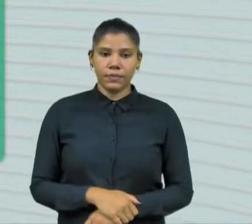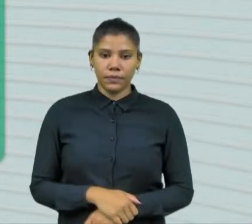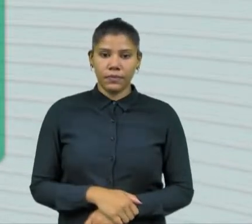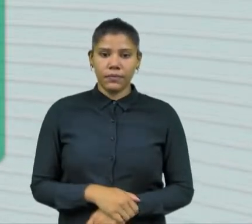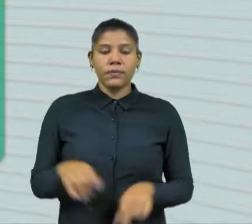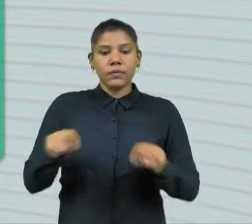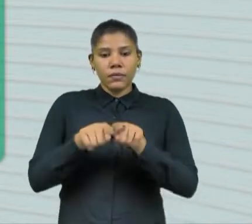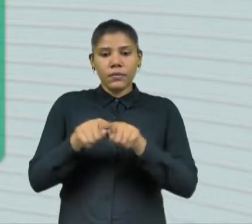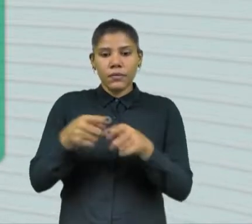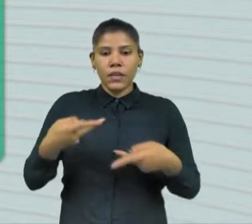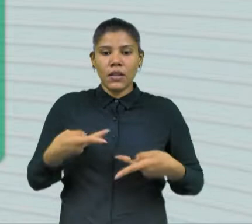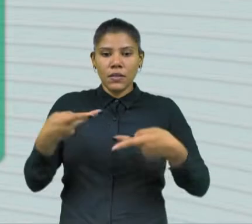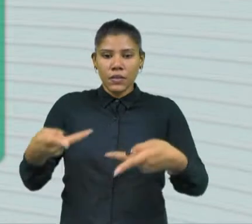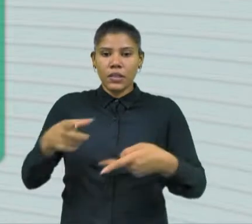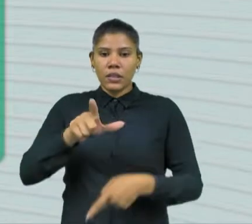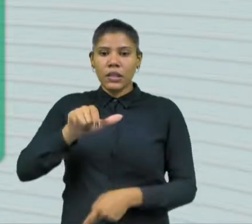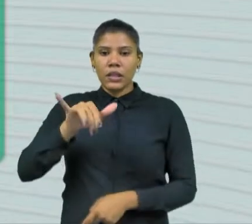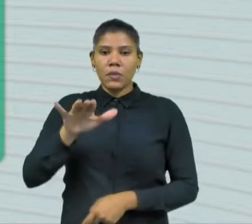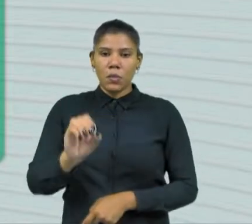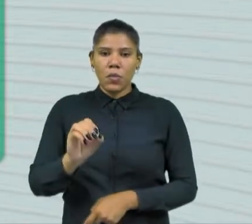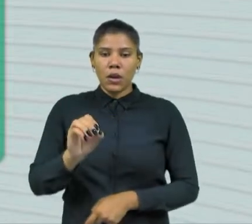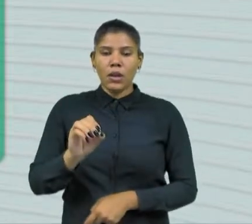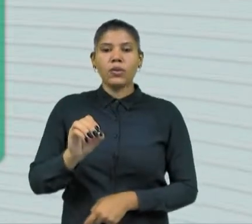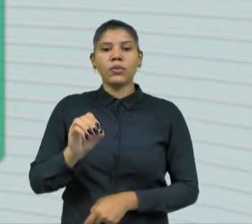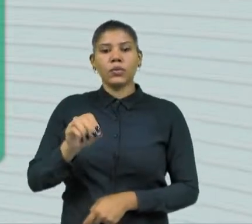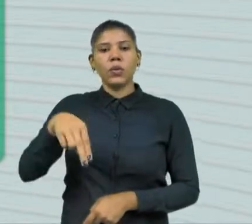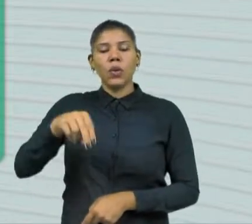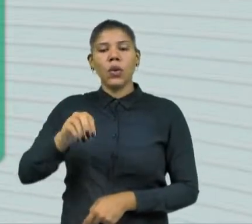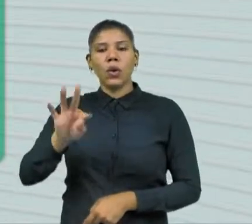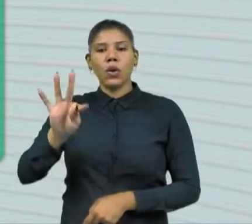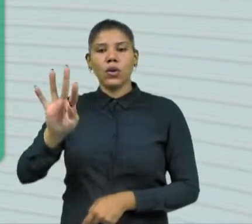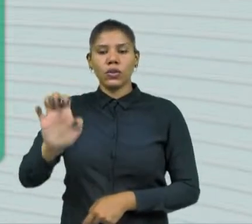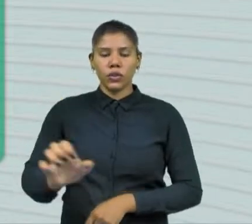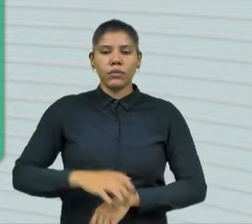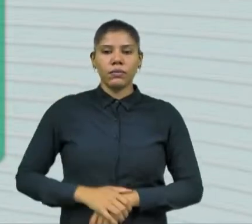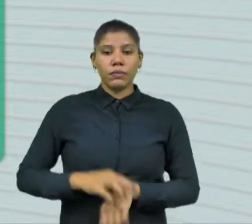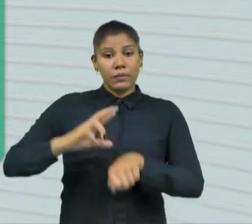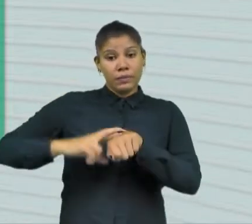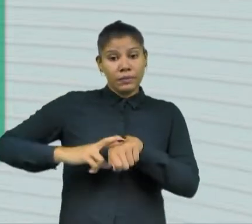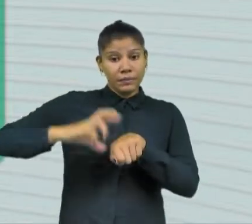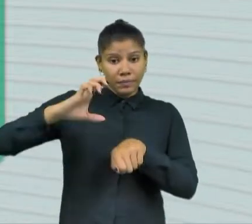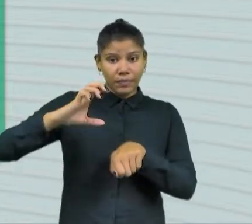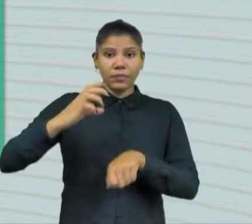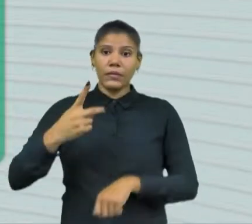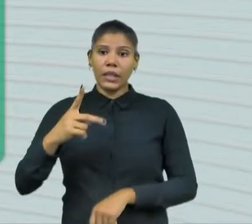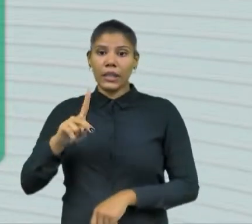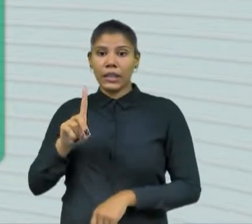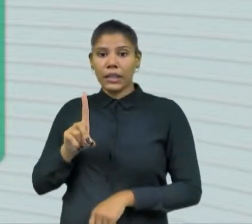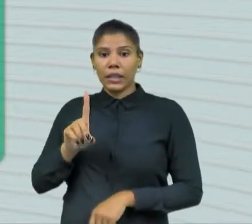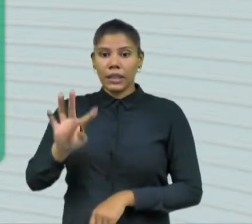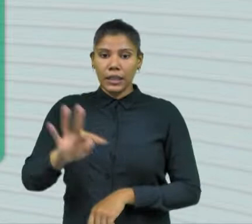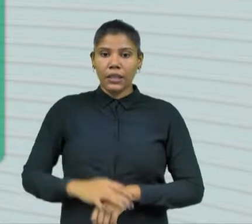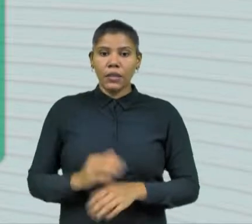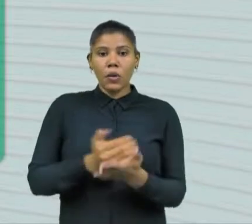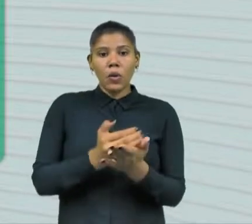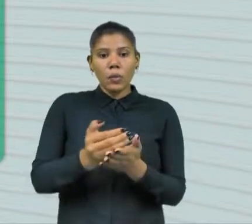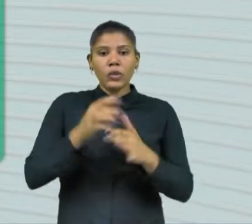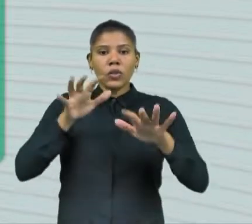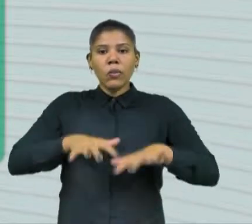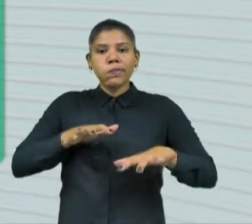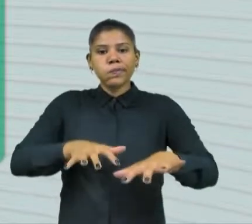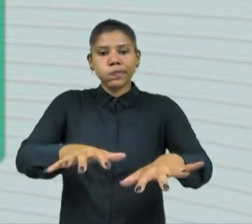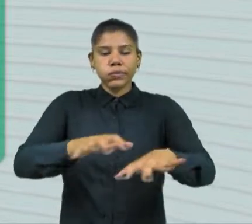visita a cidade de Limoeiro do Norte. Roberto Cláudio, candidato ao governo pelo PDT, começou o dia no bairro João XXIII.